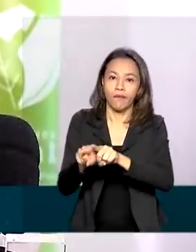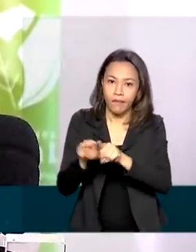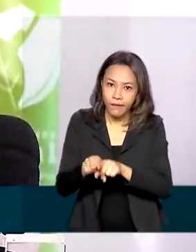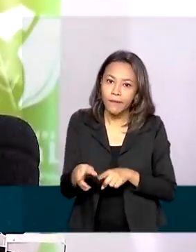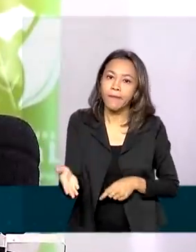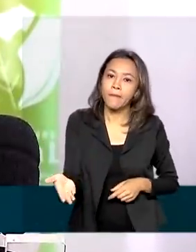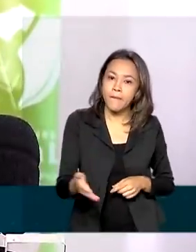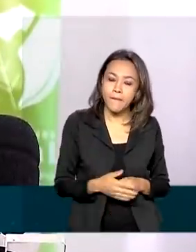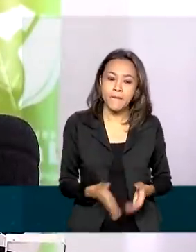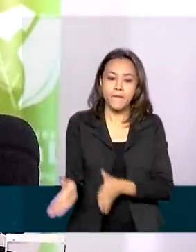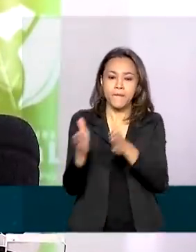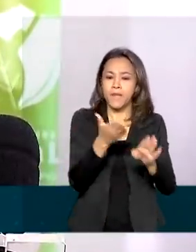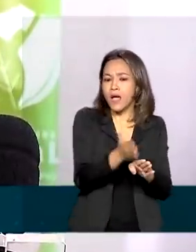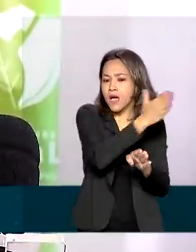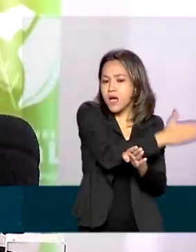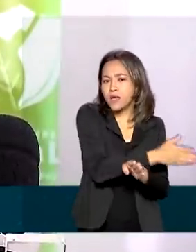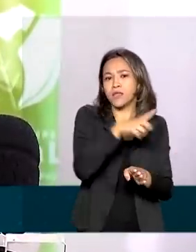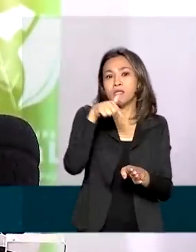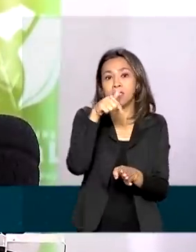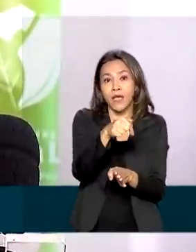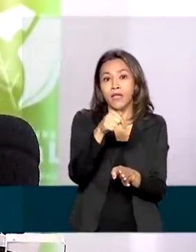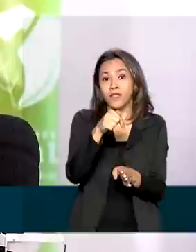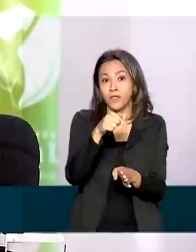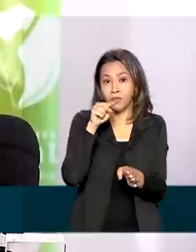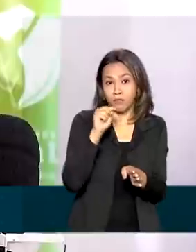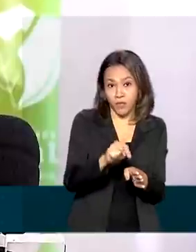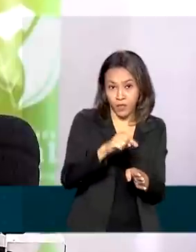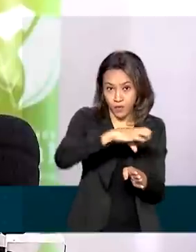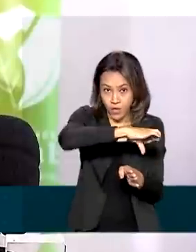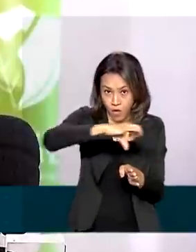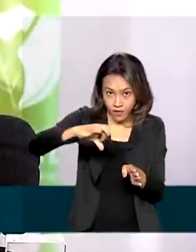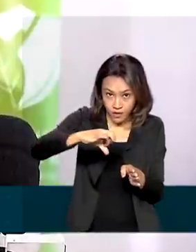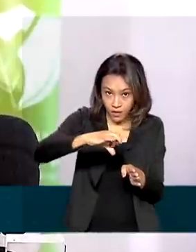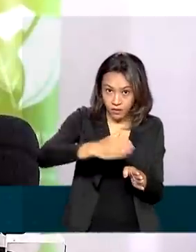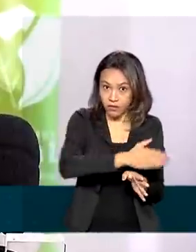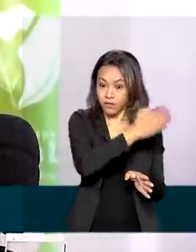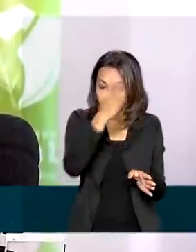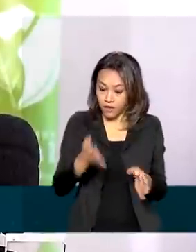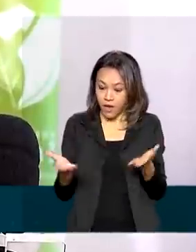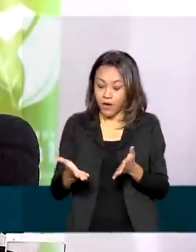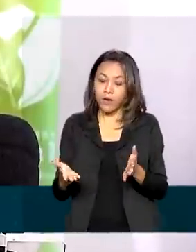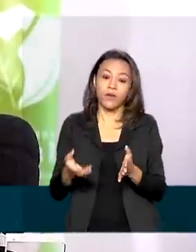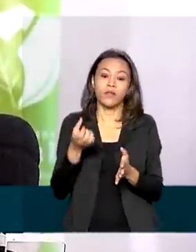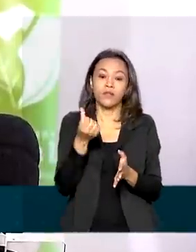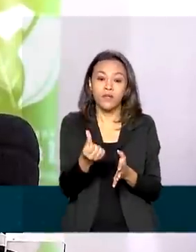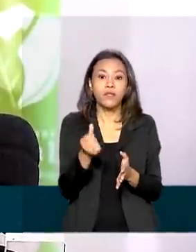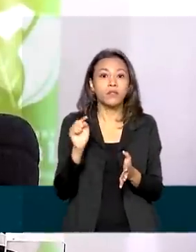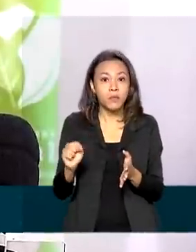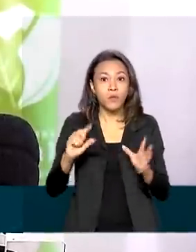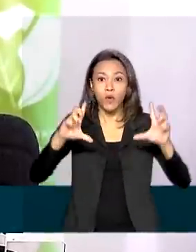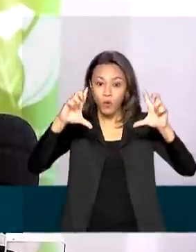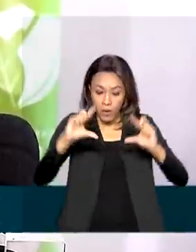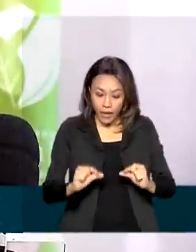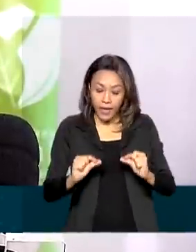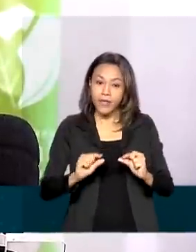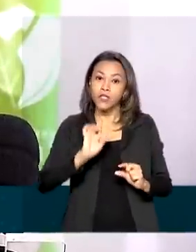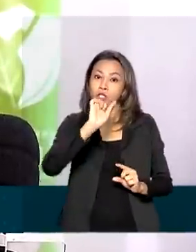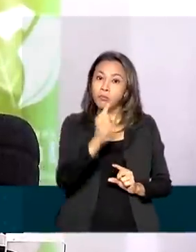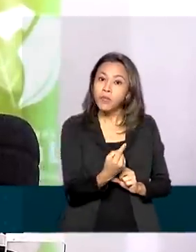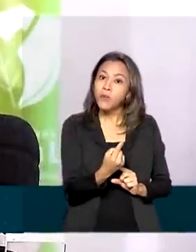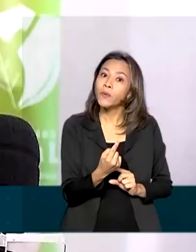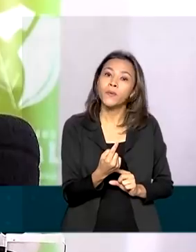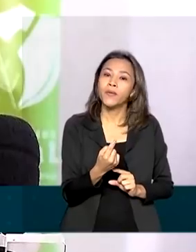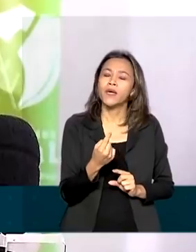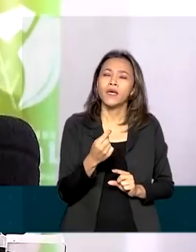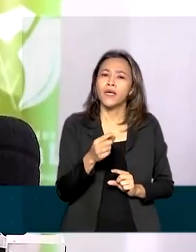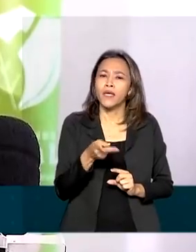haviam sido 7.900 quilômetros quadrados. Nesse período, 6.400 quilômetros quadrados. Então, uma queda de 1.500 quilômetros quadrados.